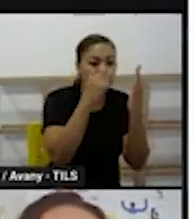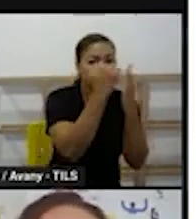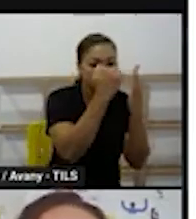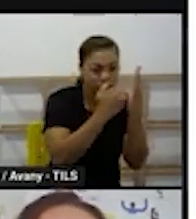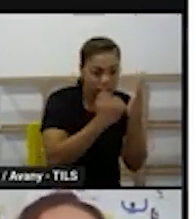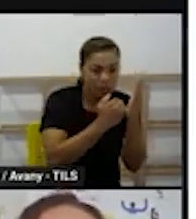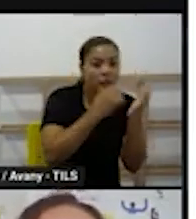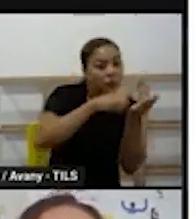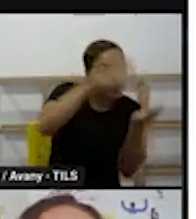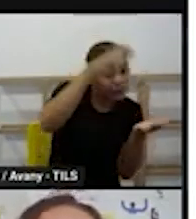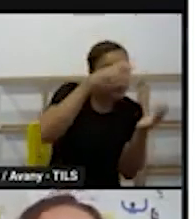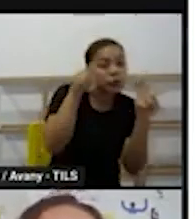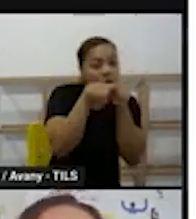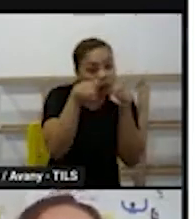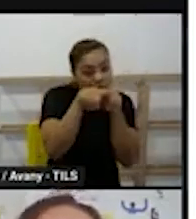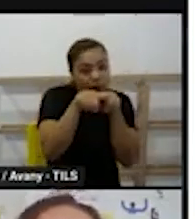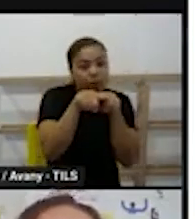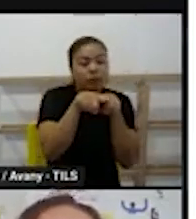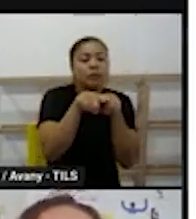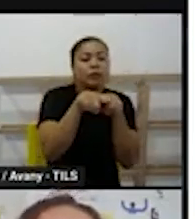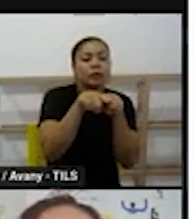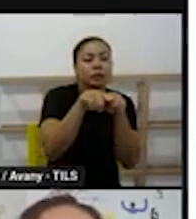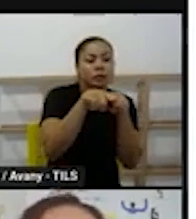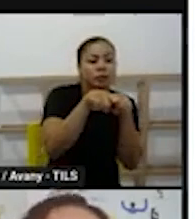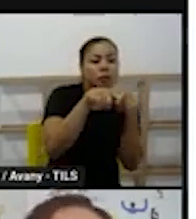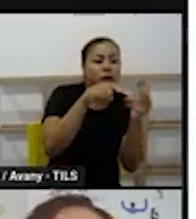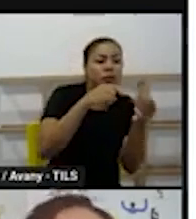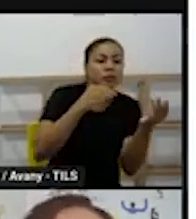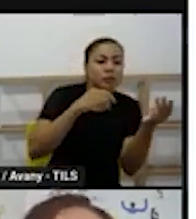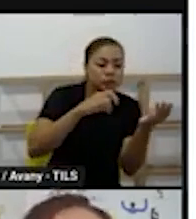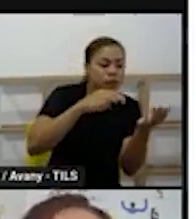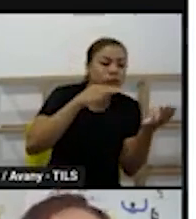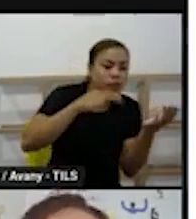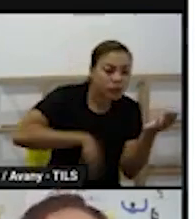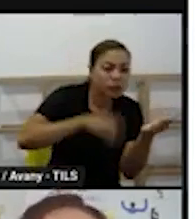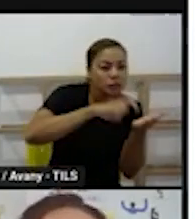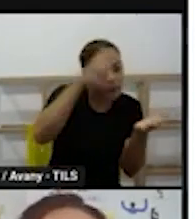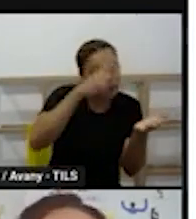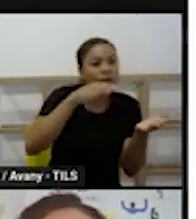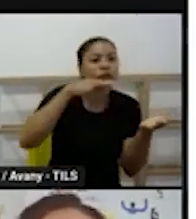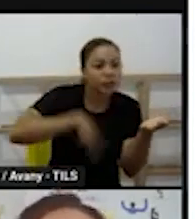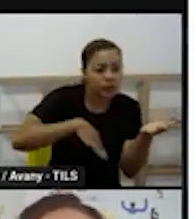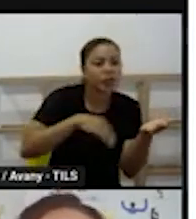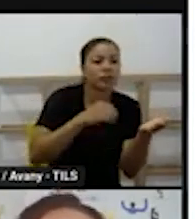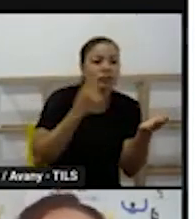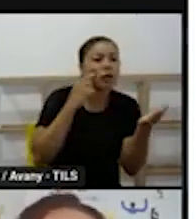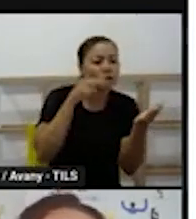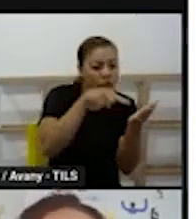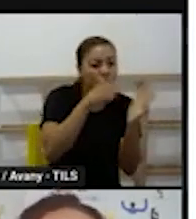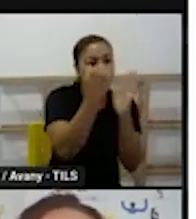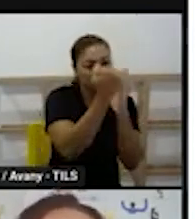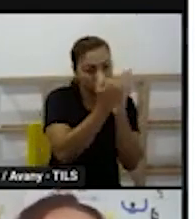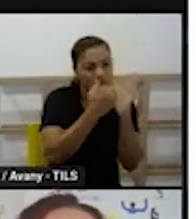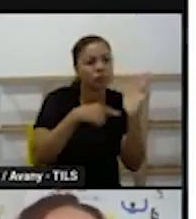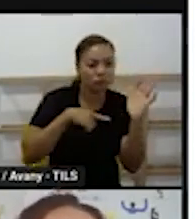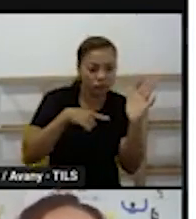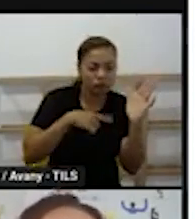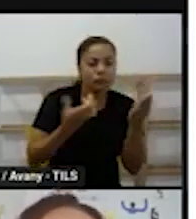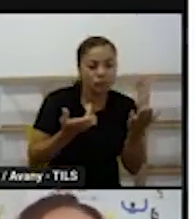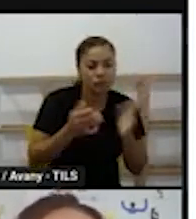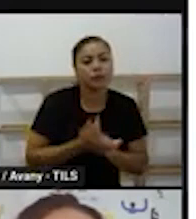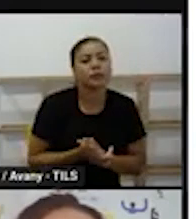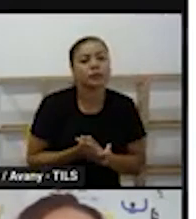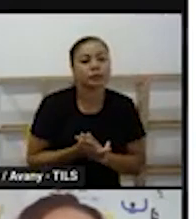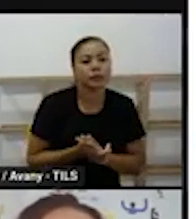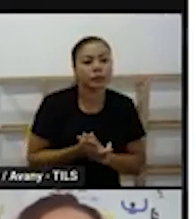vespertino e aí entra o brincar cultural que a gente achou super importante esse brincar cultural né culturas